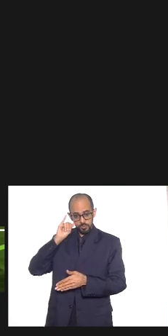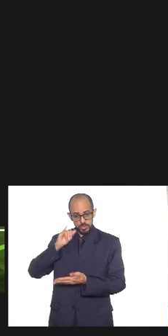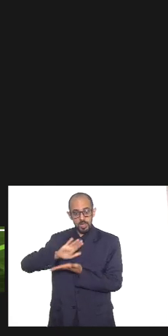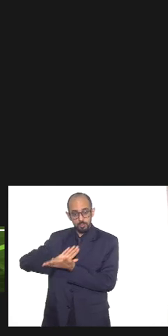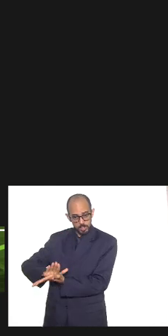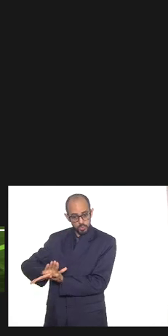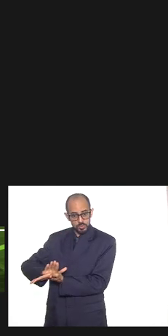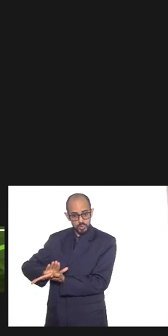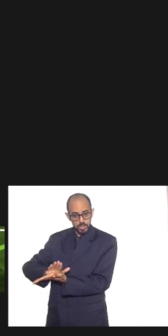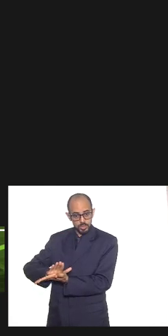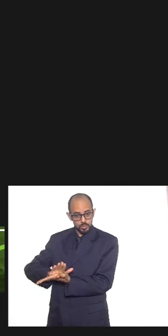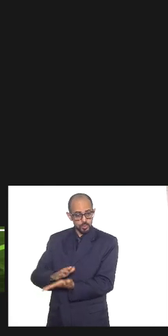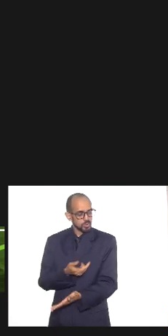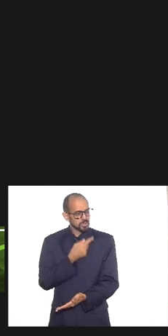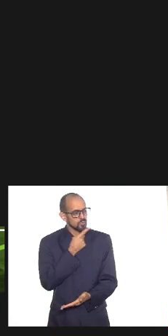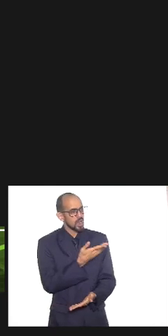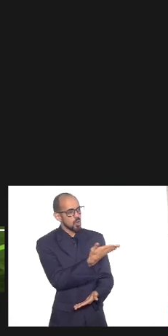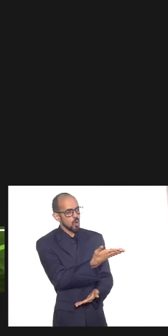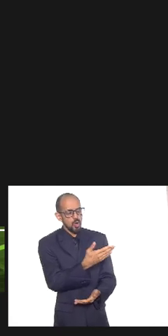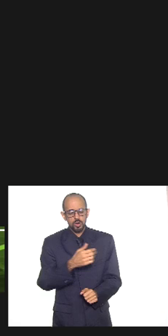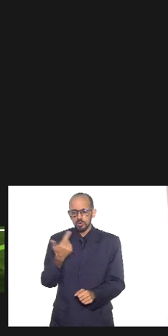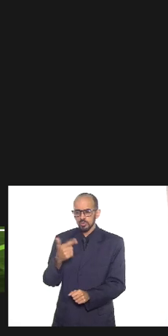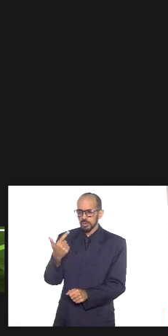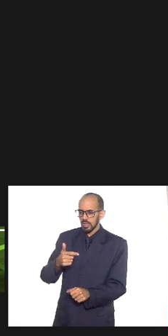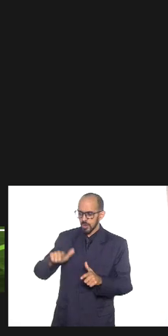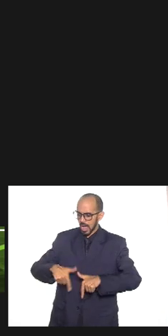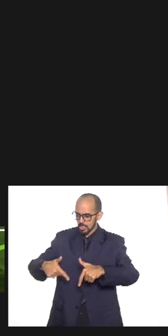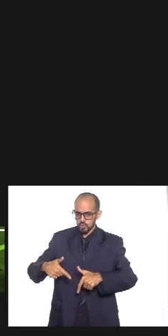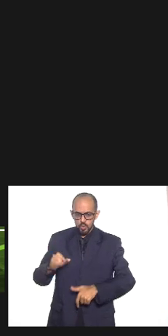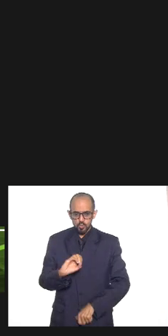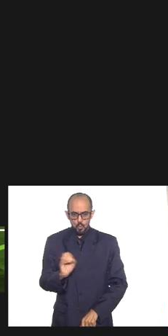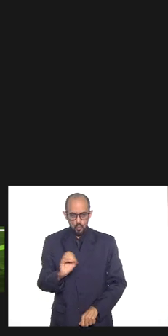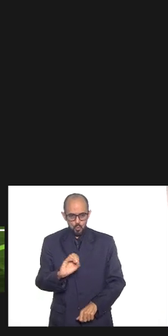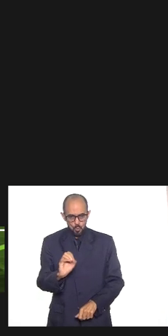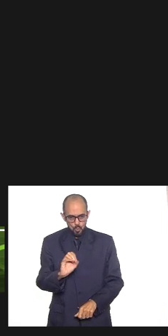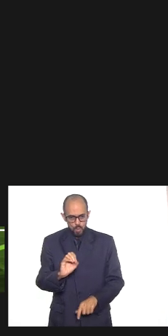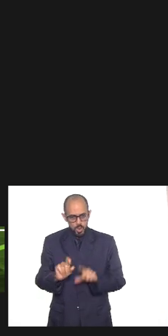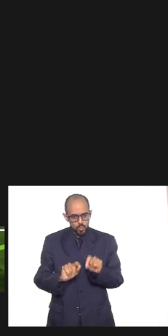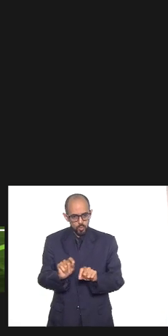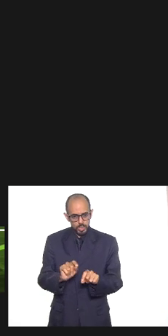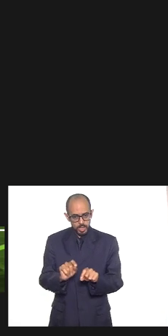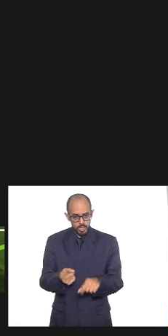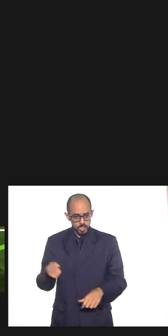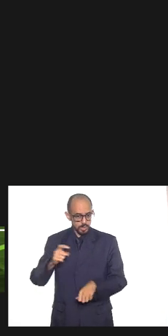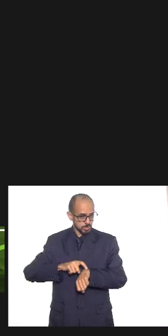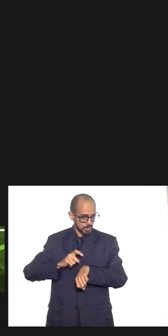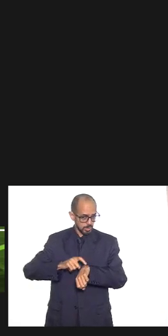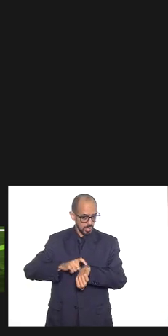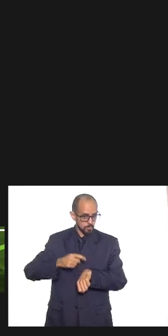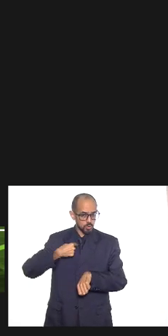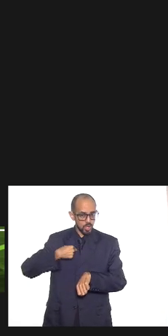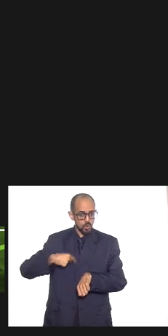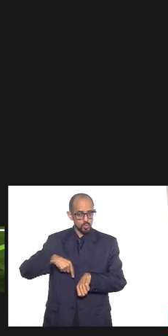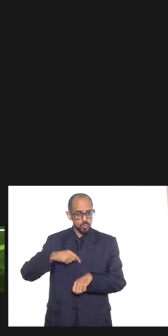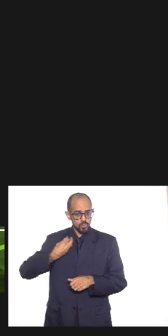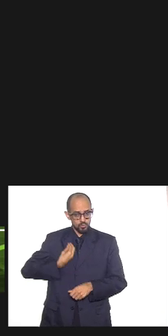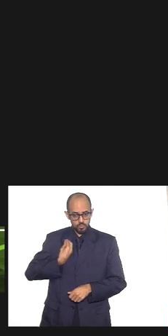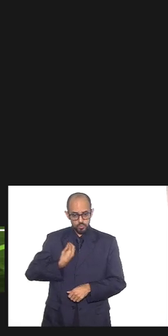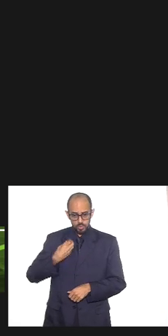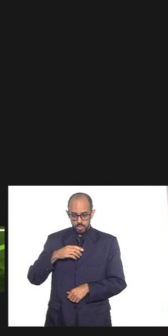resultados que eu vi não vemos ações nenhumas eu tenho a dizer que no tempo em que eu estive na decrade nós prendemos